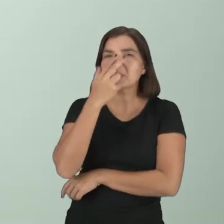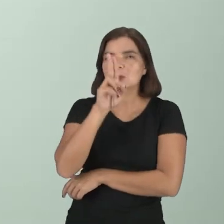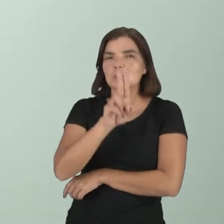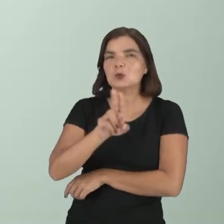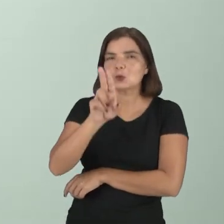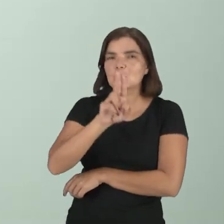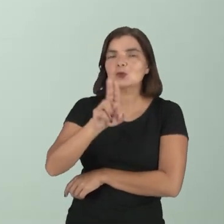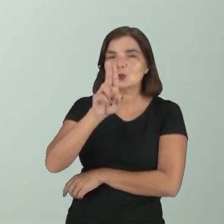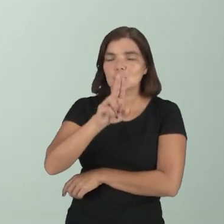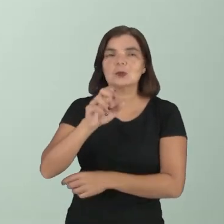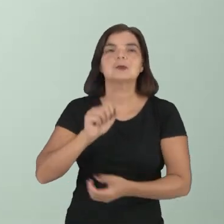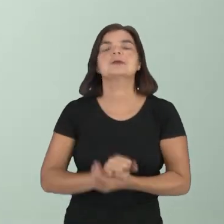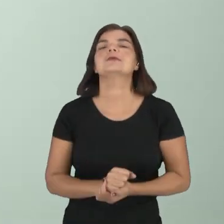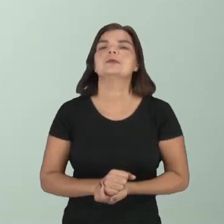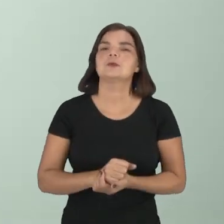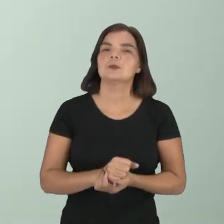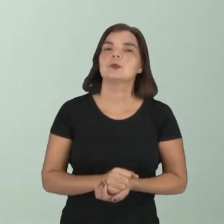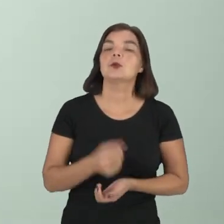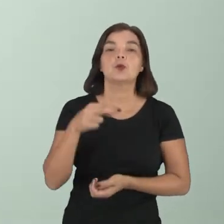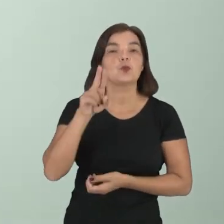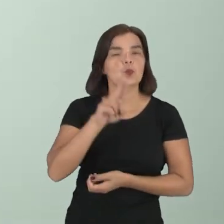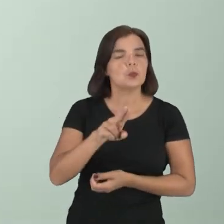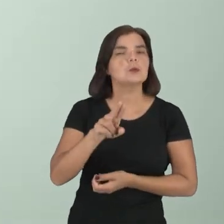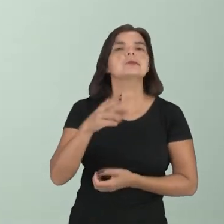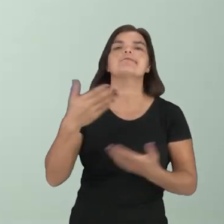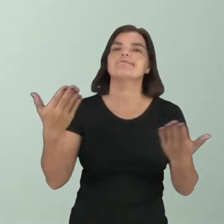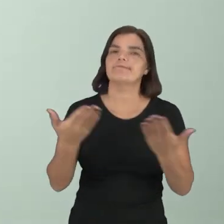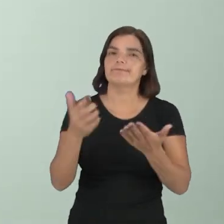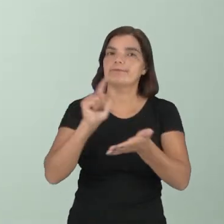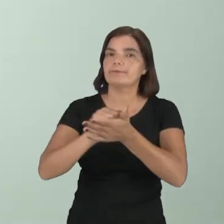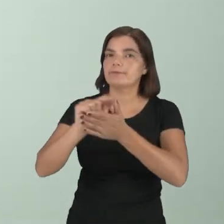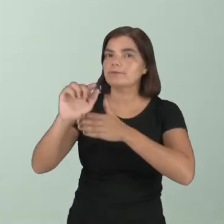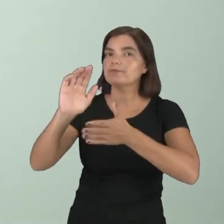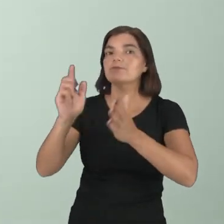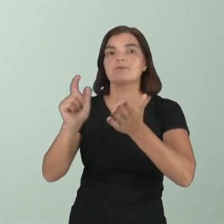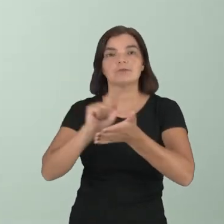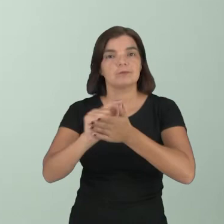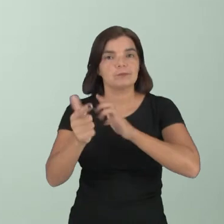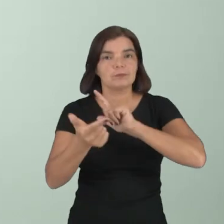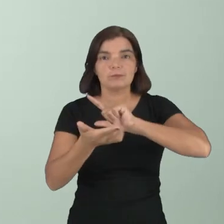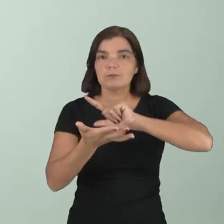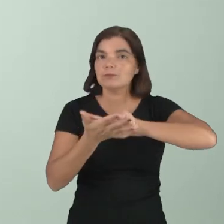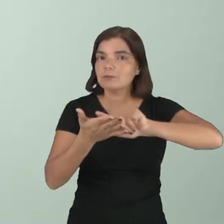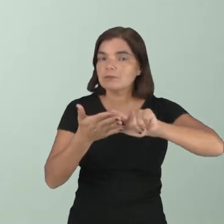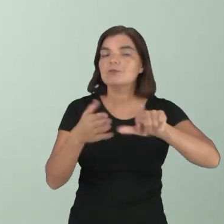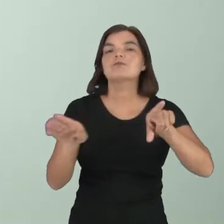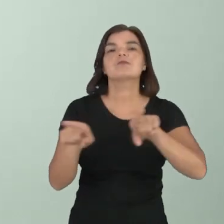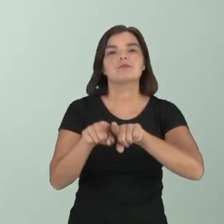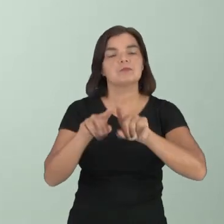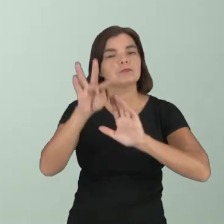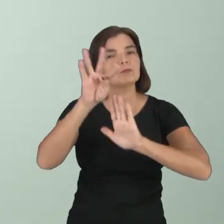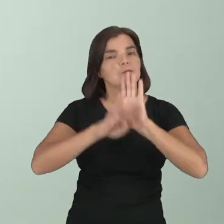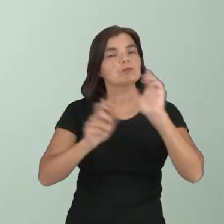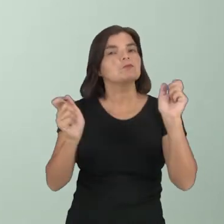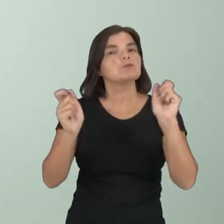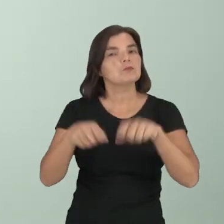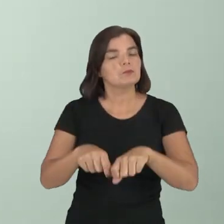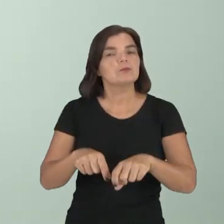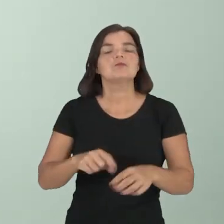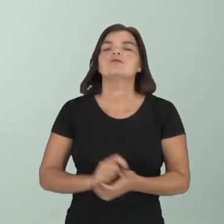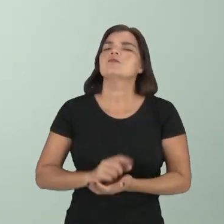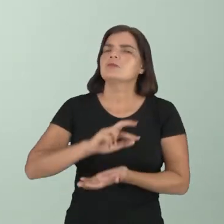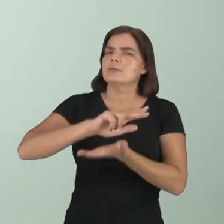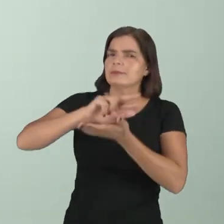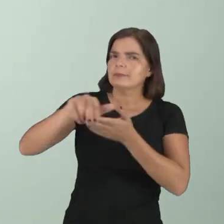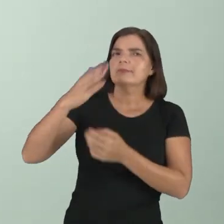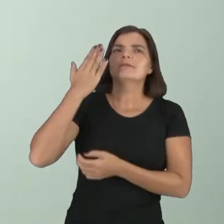material utilizado para fazer a sepsia, que nós temos utilizado muito para a limpeza das nossas mãos. Então, o texto possibilitou mais de